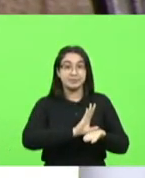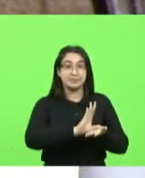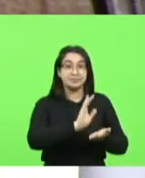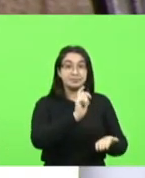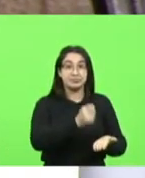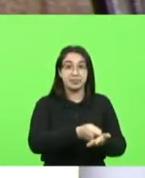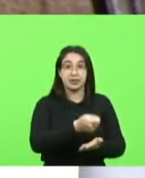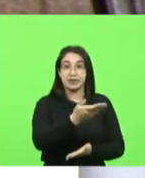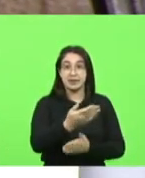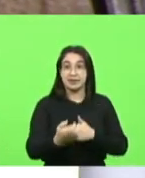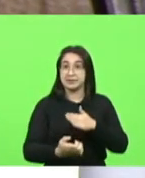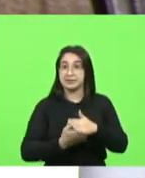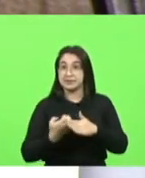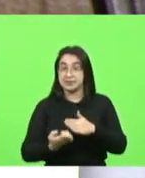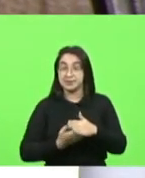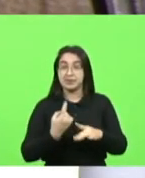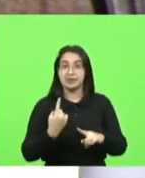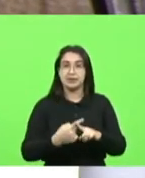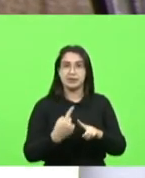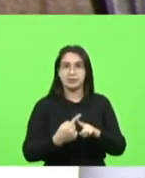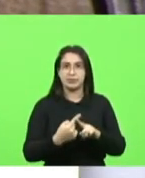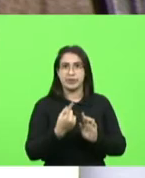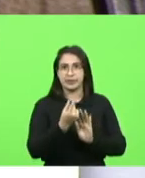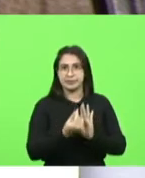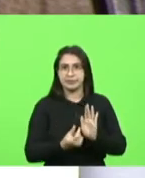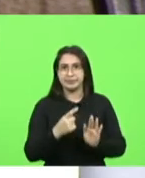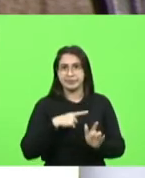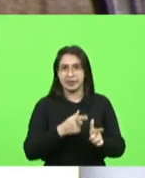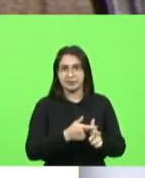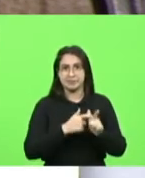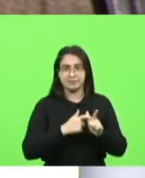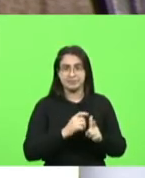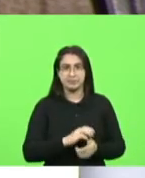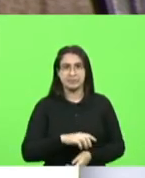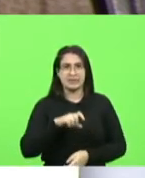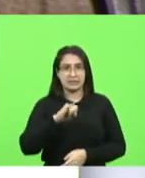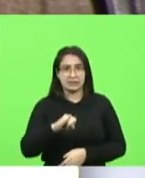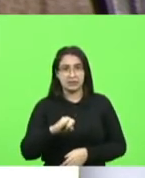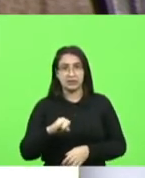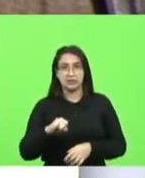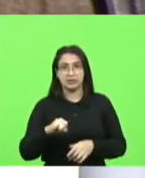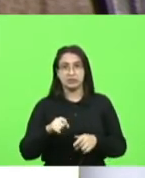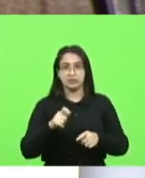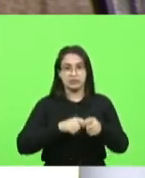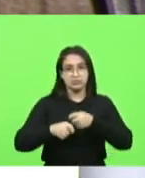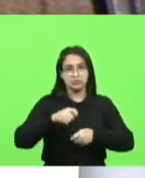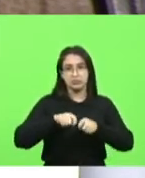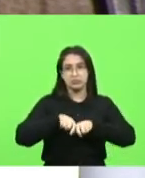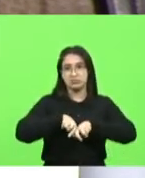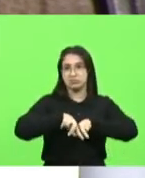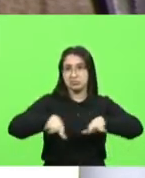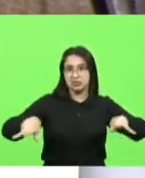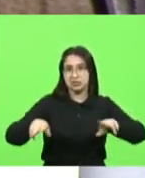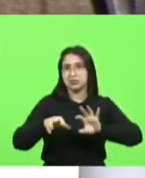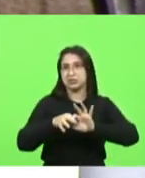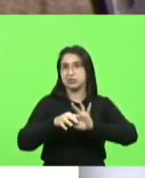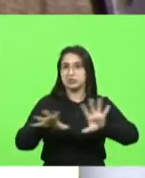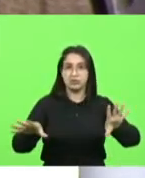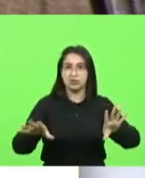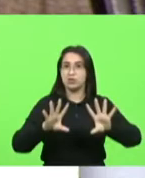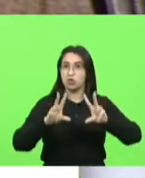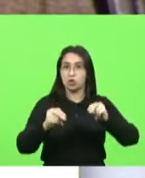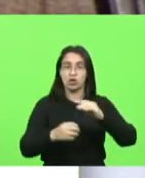empresas por esse custo ok se o mercado fosse livre livre concorrência e aí todas as empresas podem oferecer